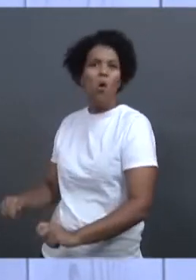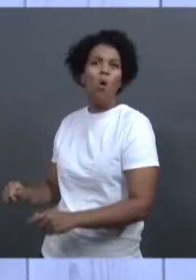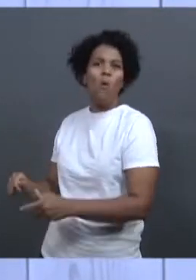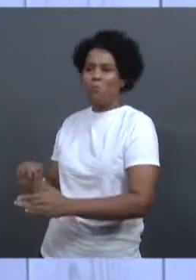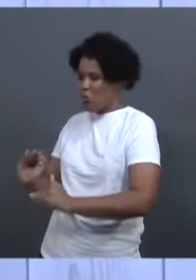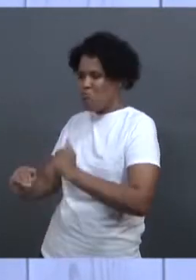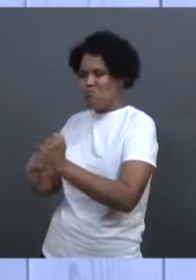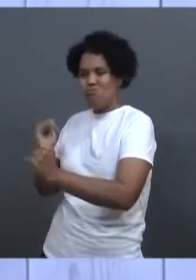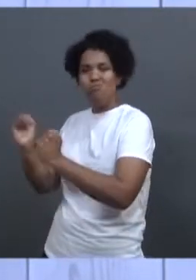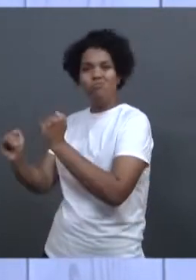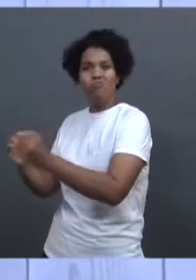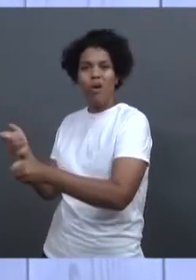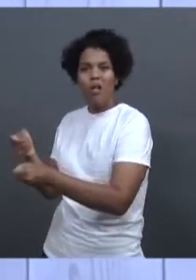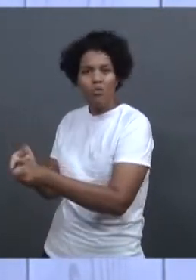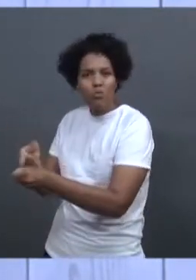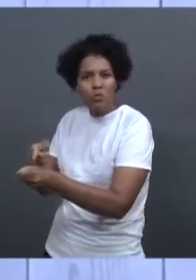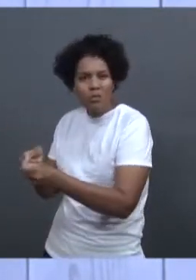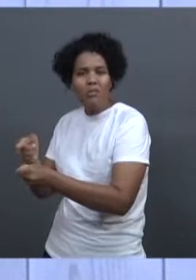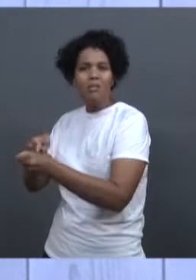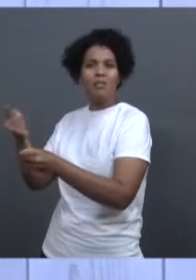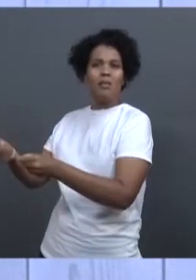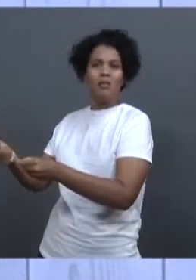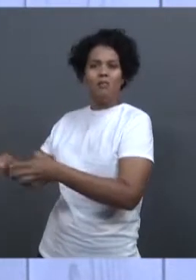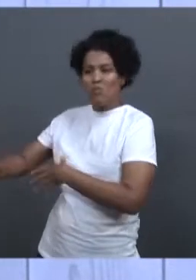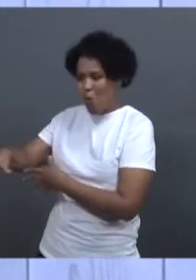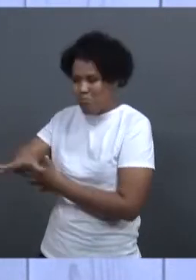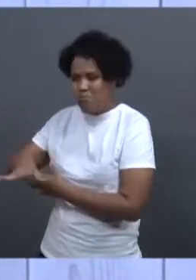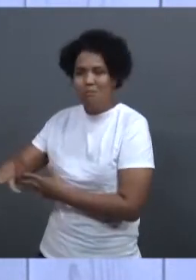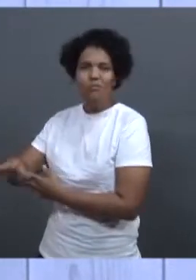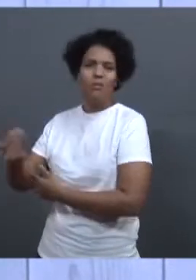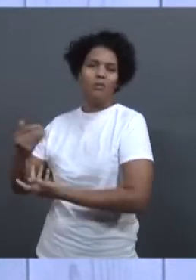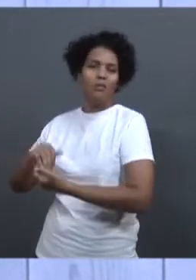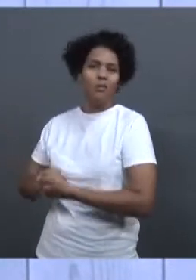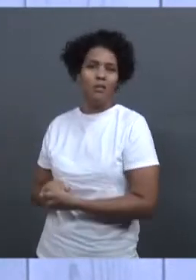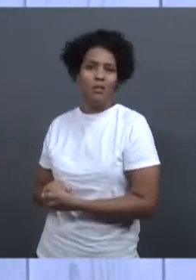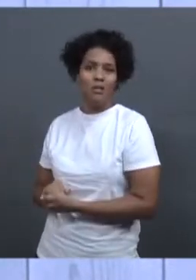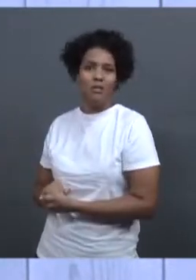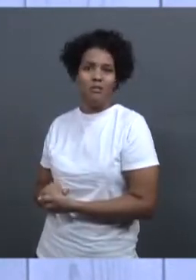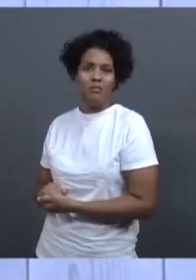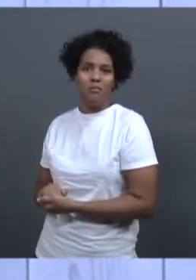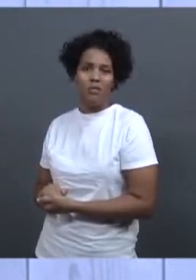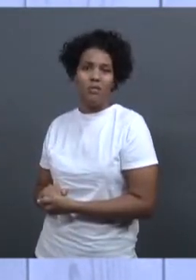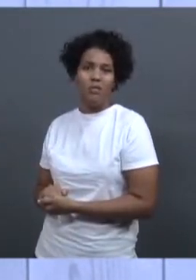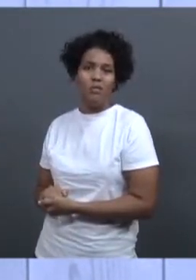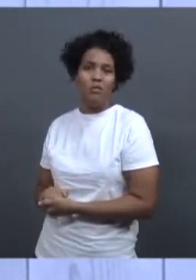nos municípios e naqueles lugares. Então, não aprendemos exatamente por isso, porque nós somos omissos